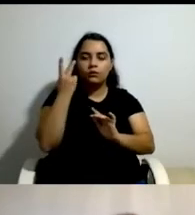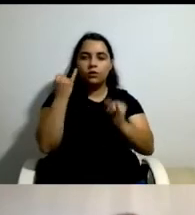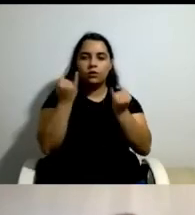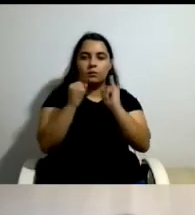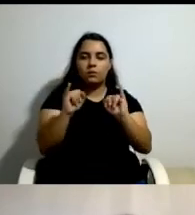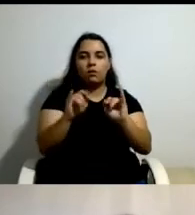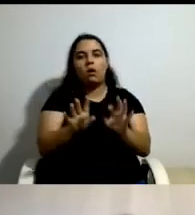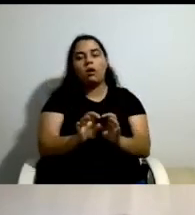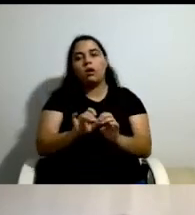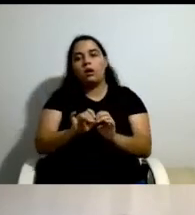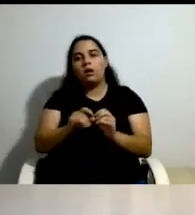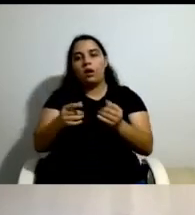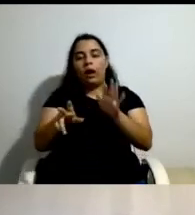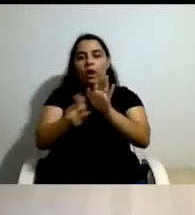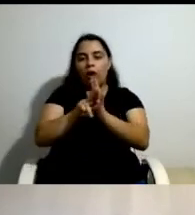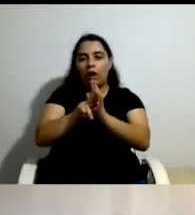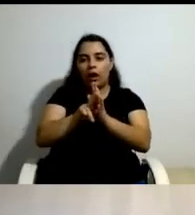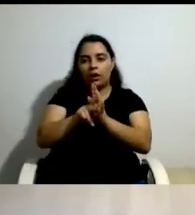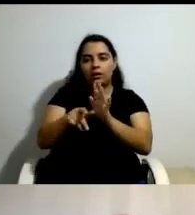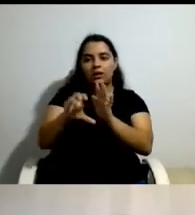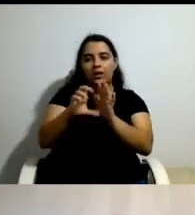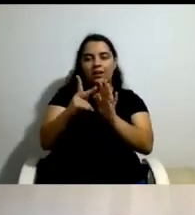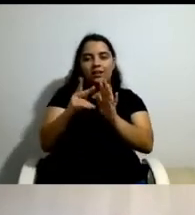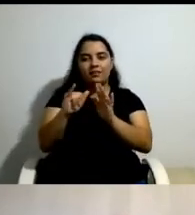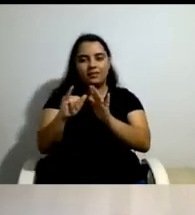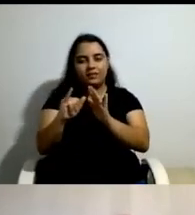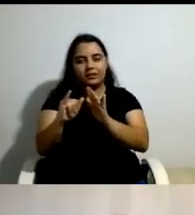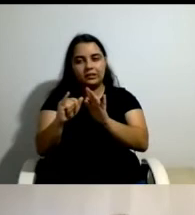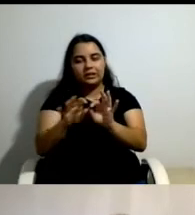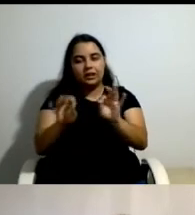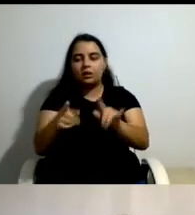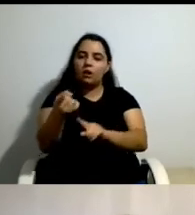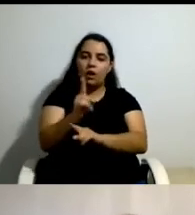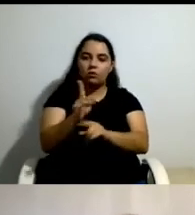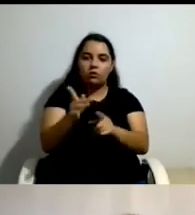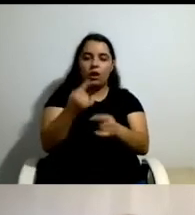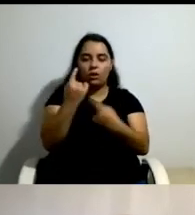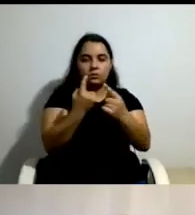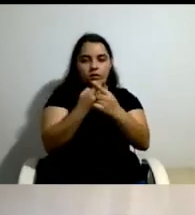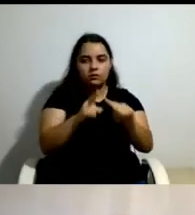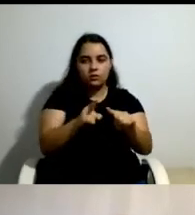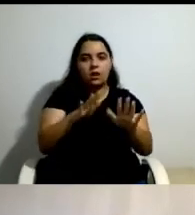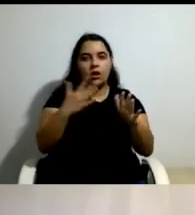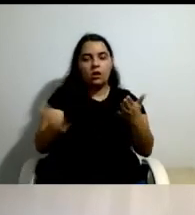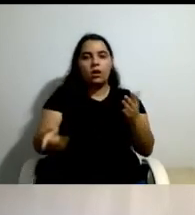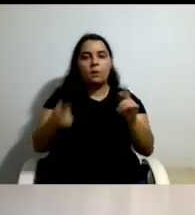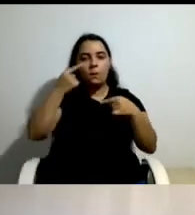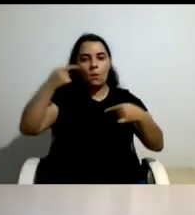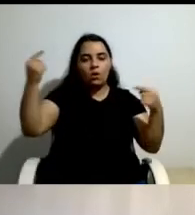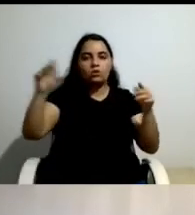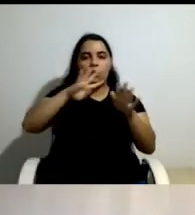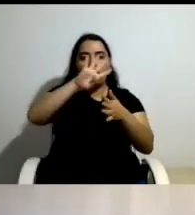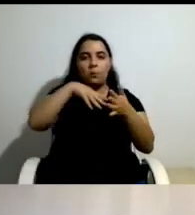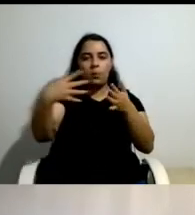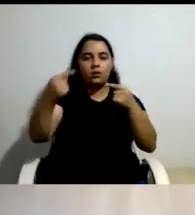falamos ao longo do dia. Só apresentar-vos brevemente o nosso plano para esta apresentação. Em